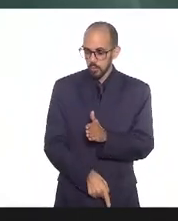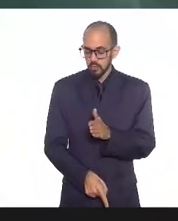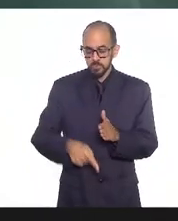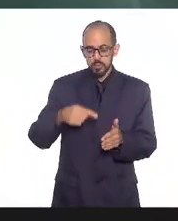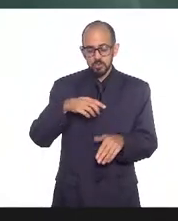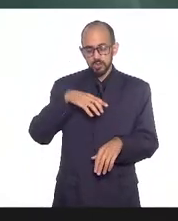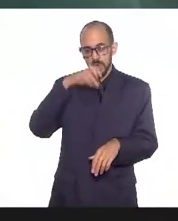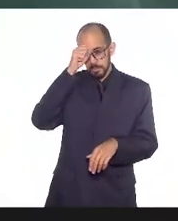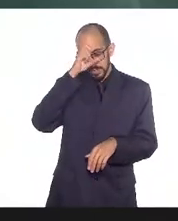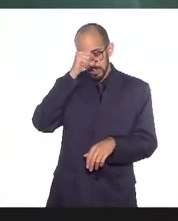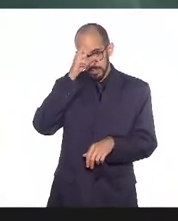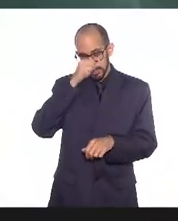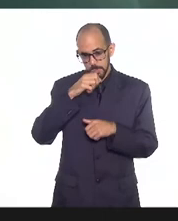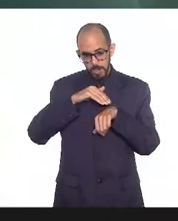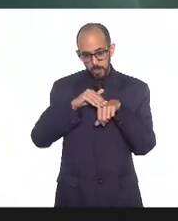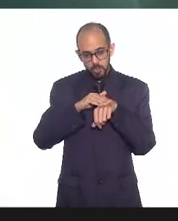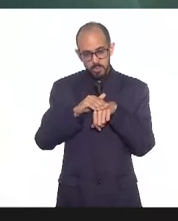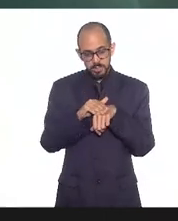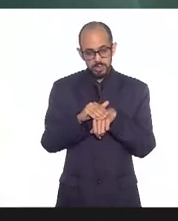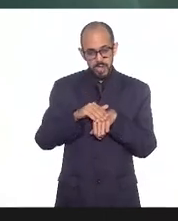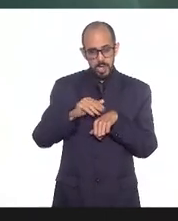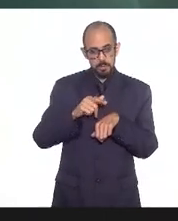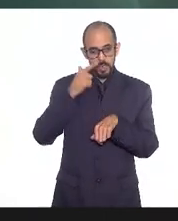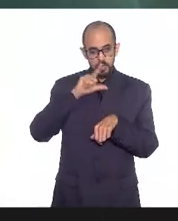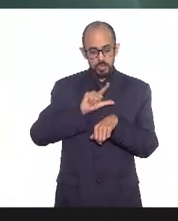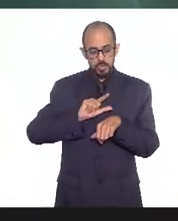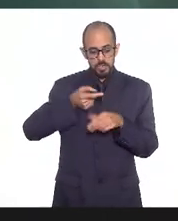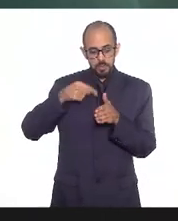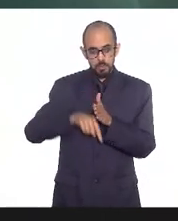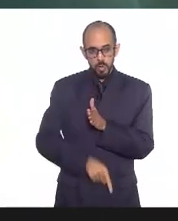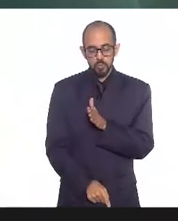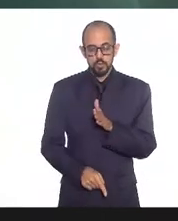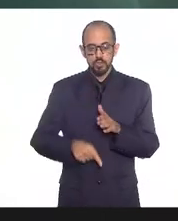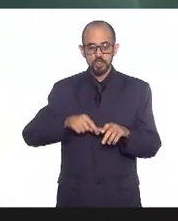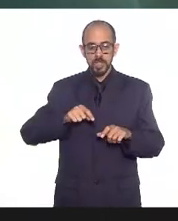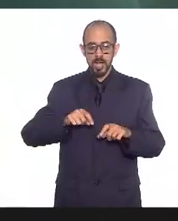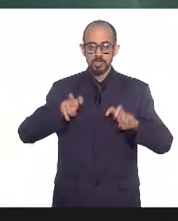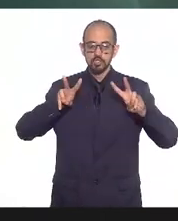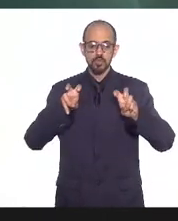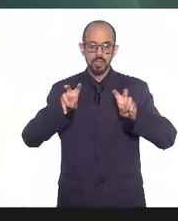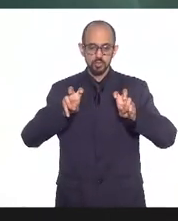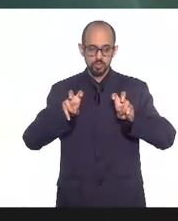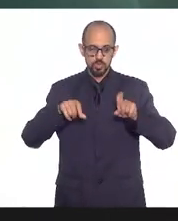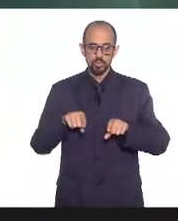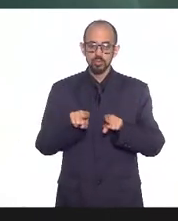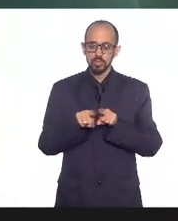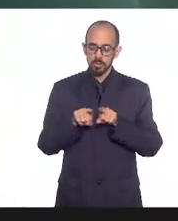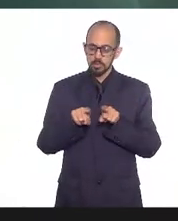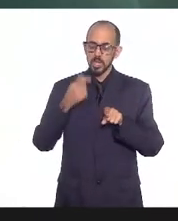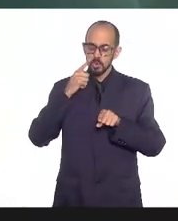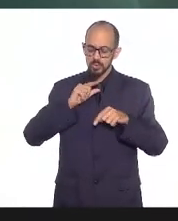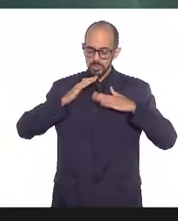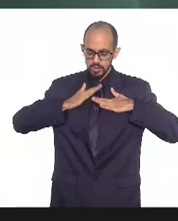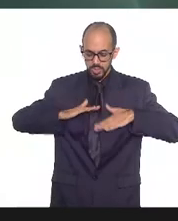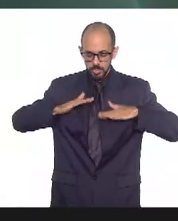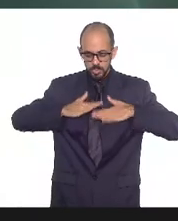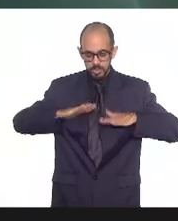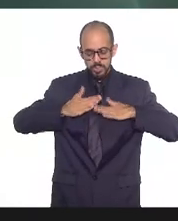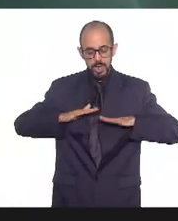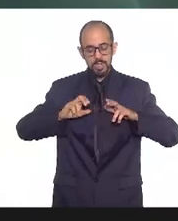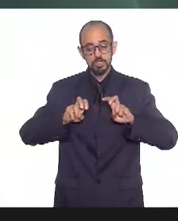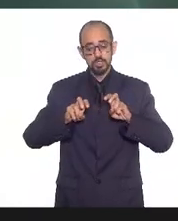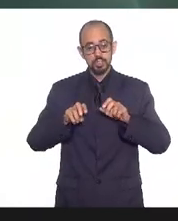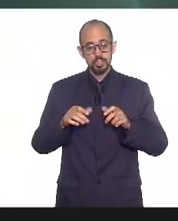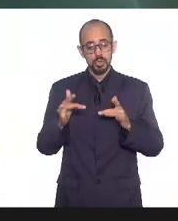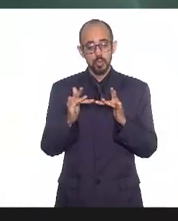conversar com segurança para poder conversar com tranquilidade e cientificamente sobre o